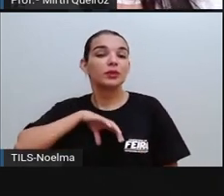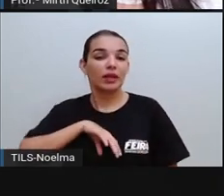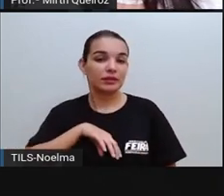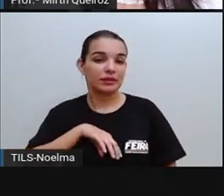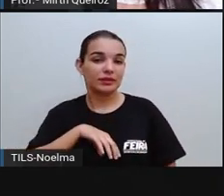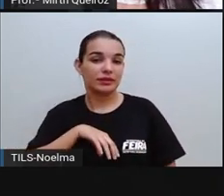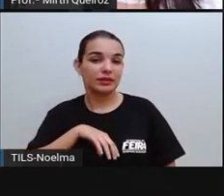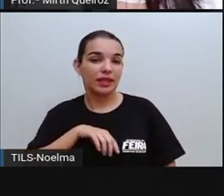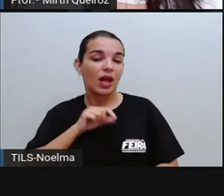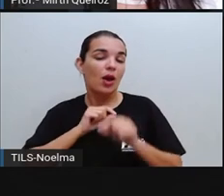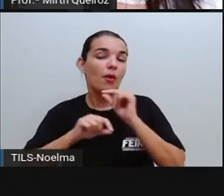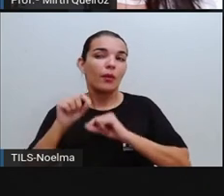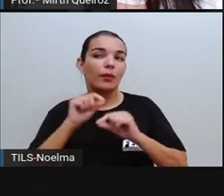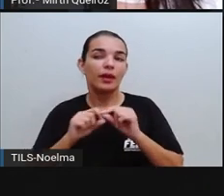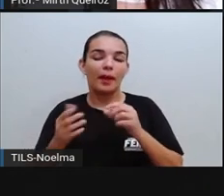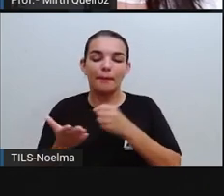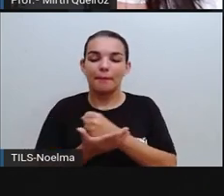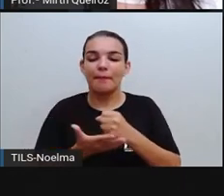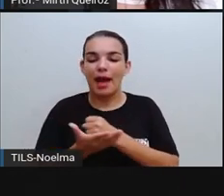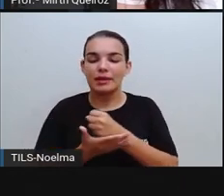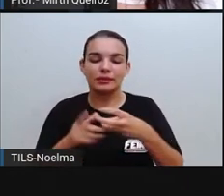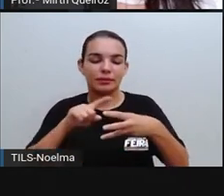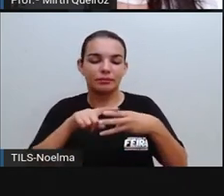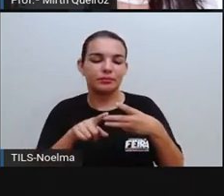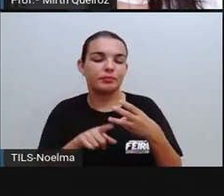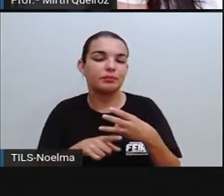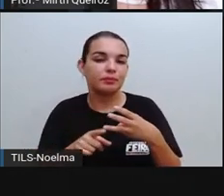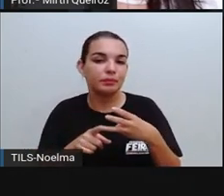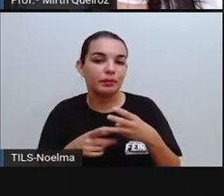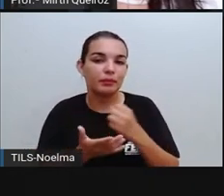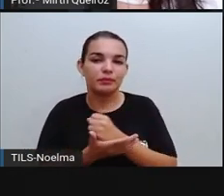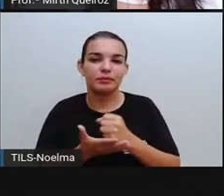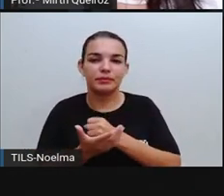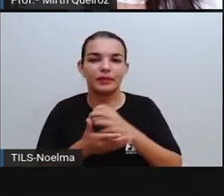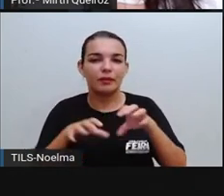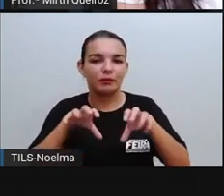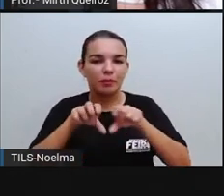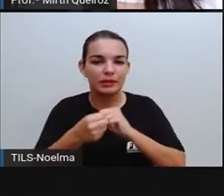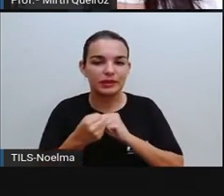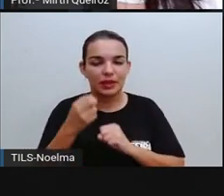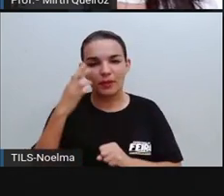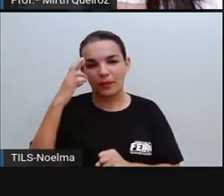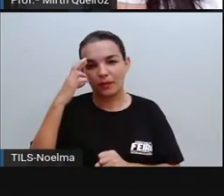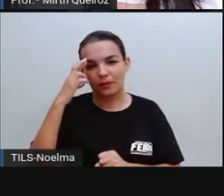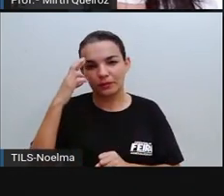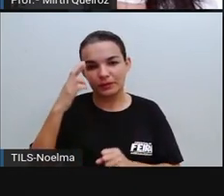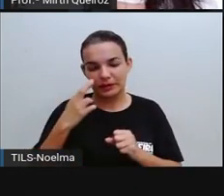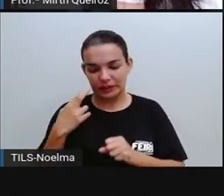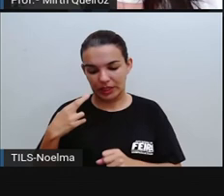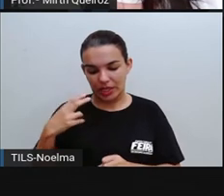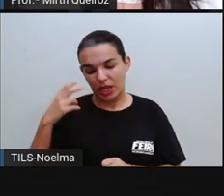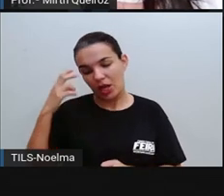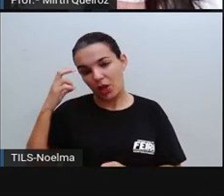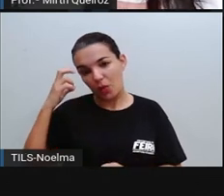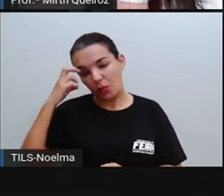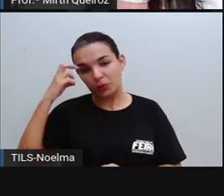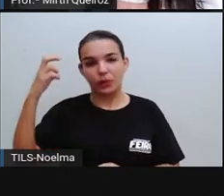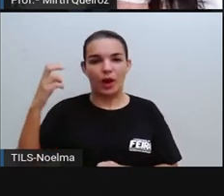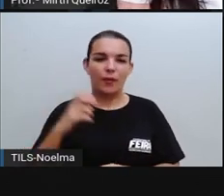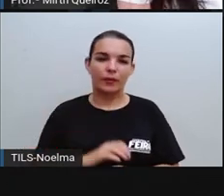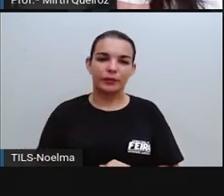portugueses aí que fazem parte aí da base, né? Da nossa cultura também. Os portugueses, eles introduziram